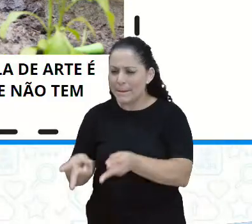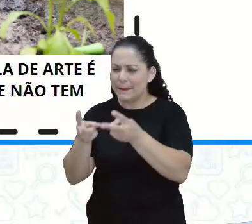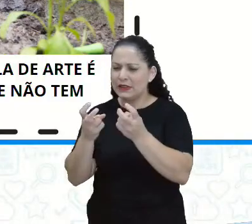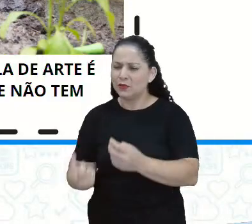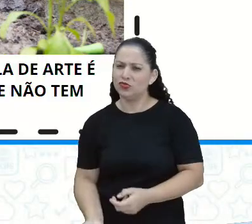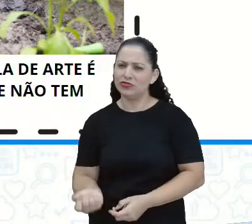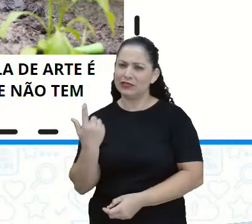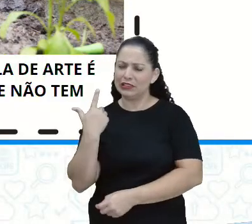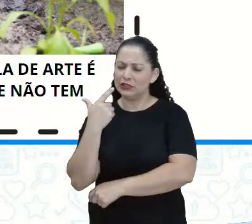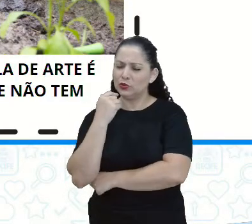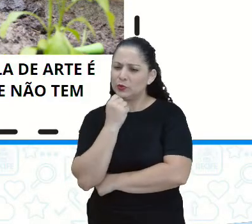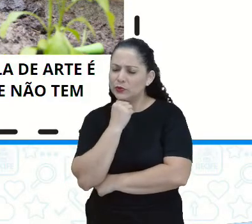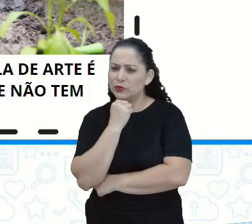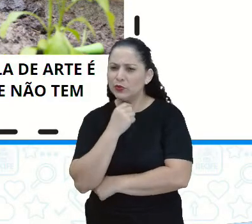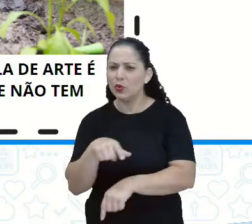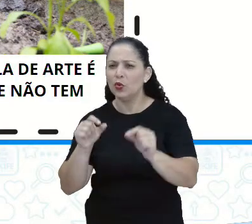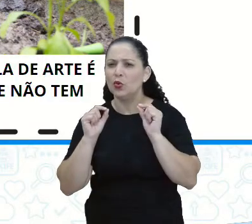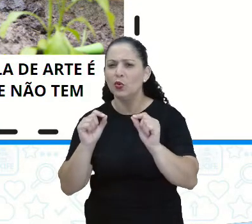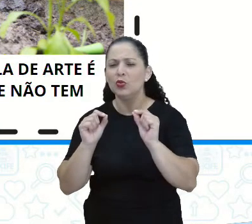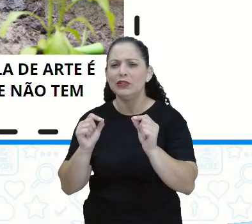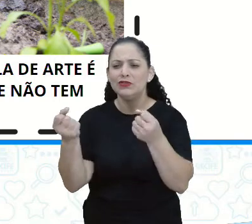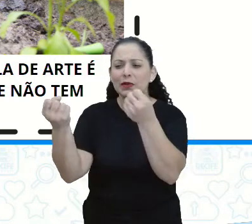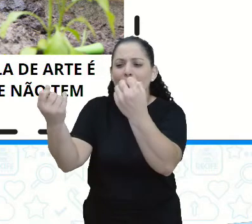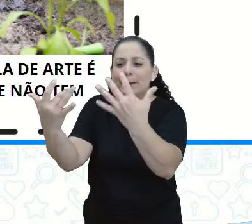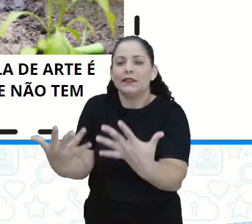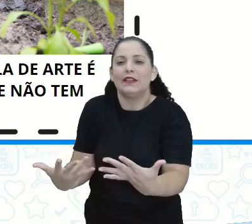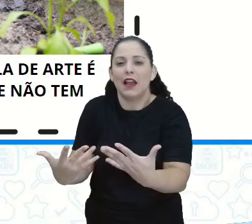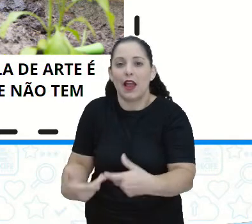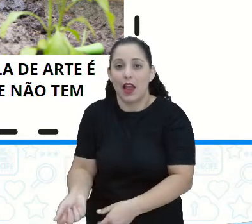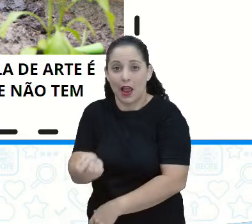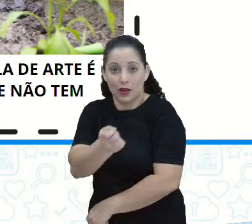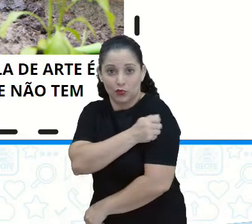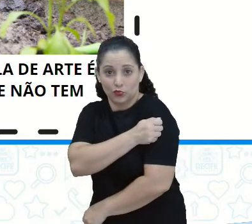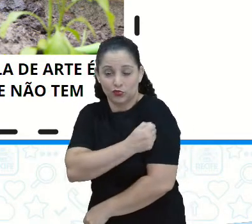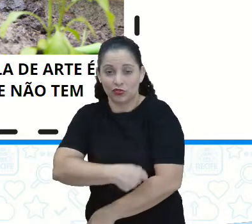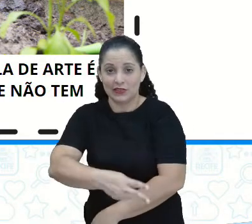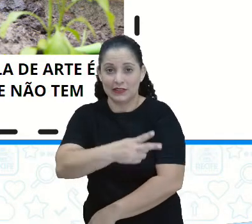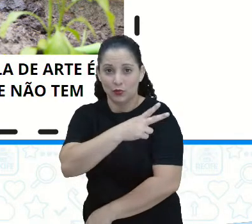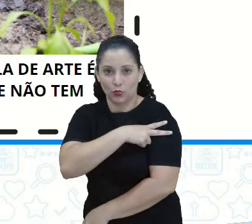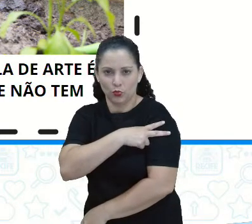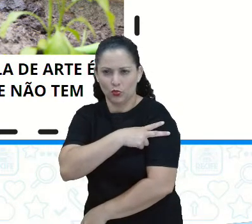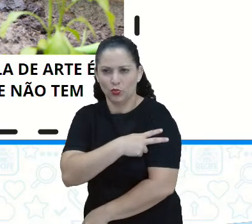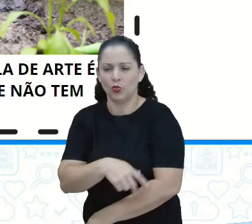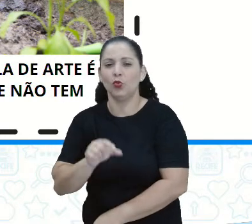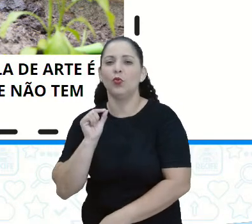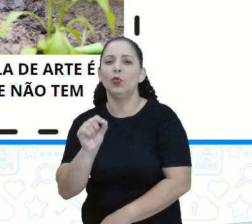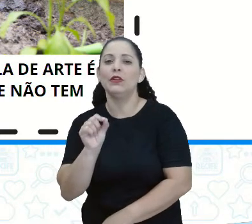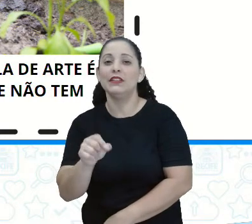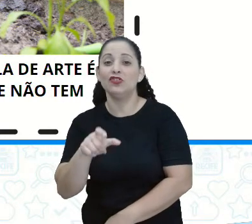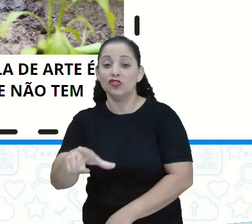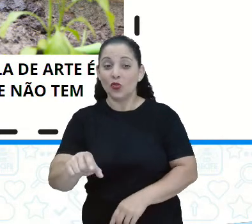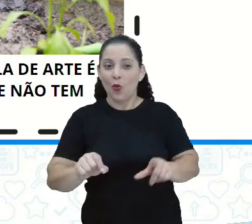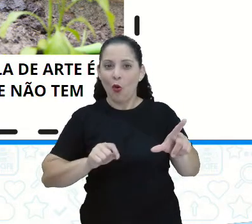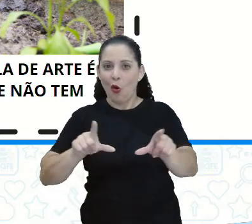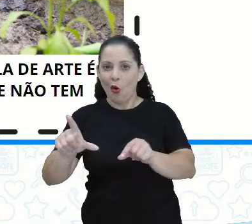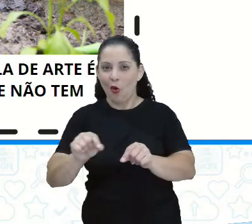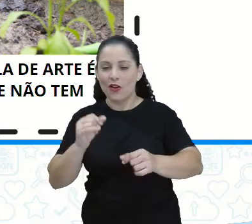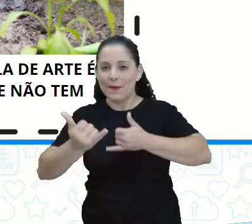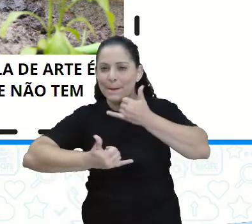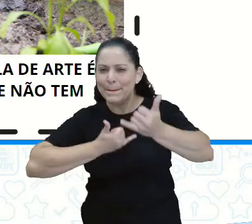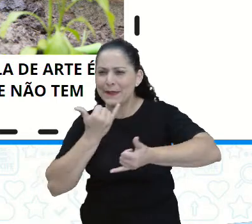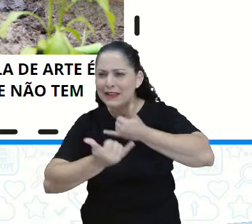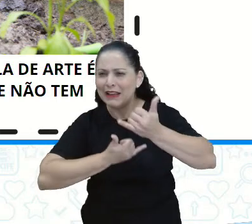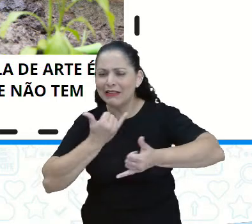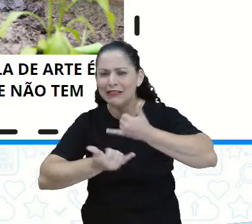tá certo? Porque a legenda diz assim, estudantes do segundo ano elegem a brincadeira com bola como